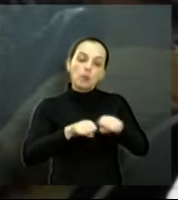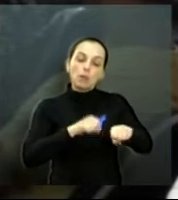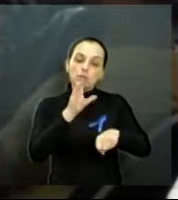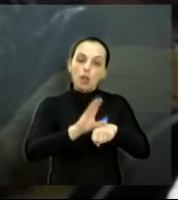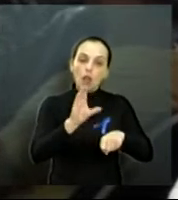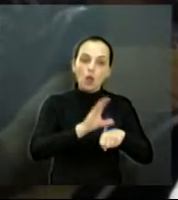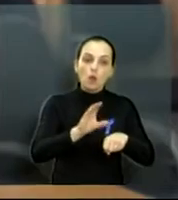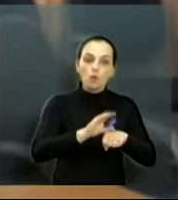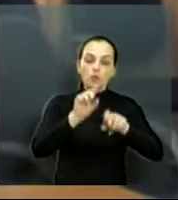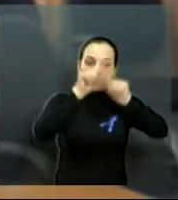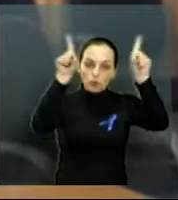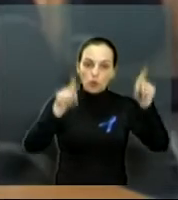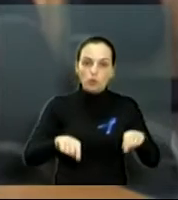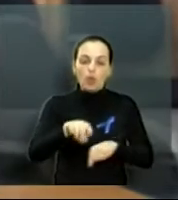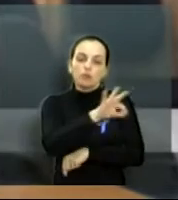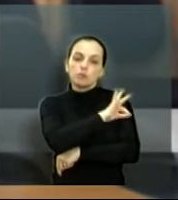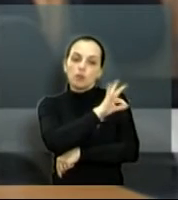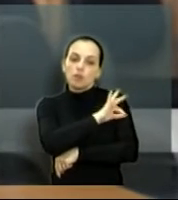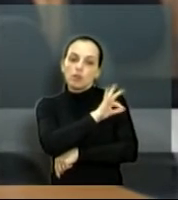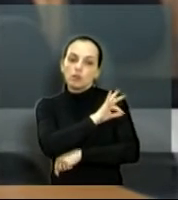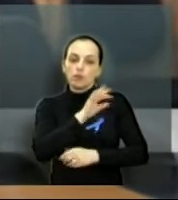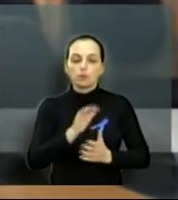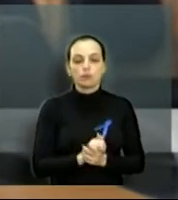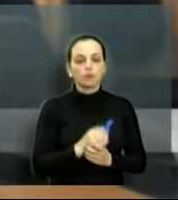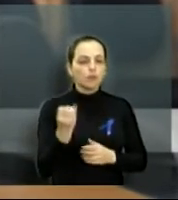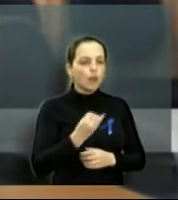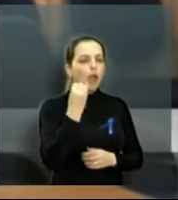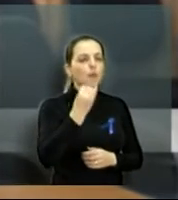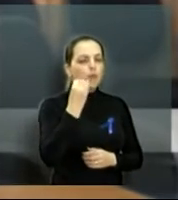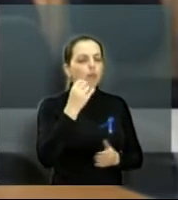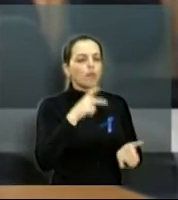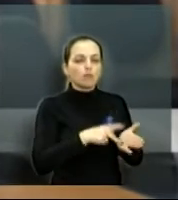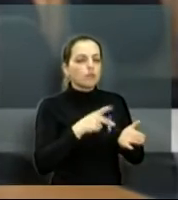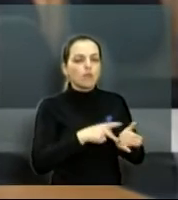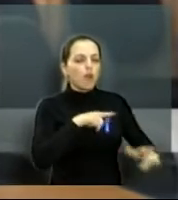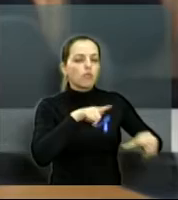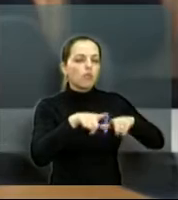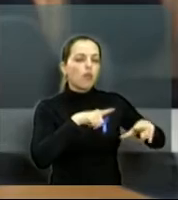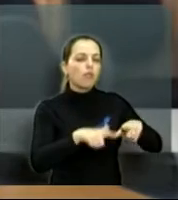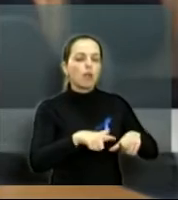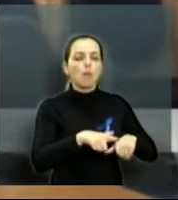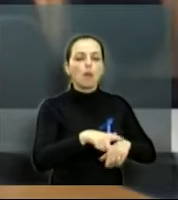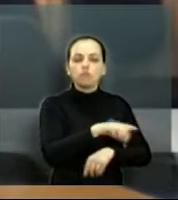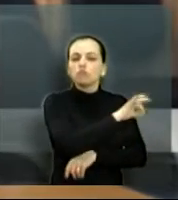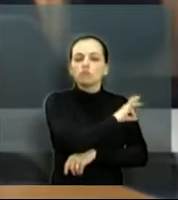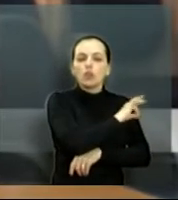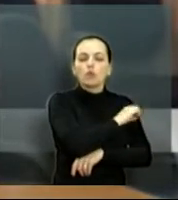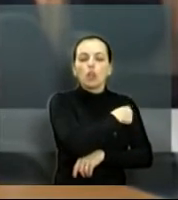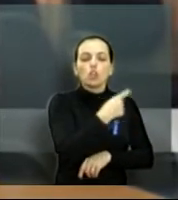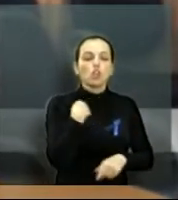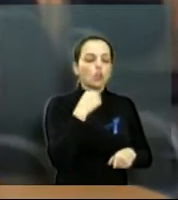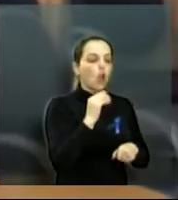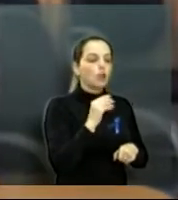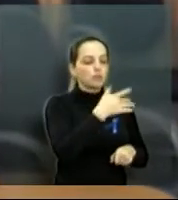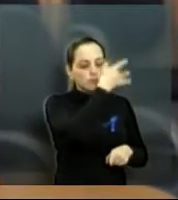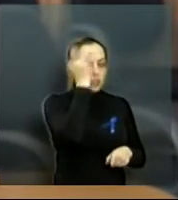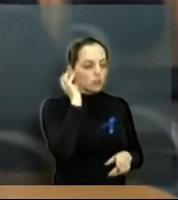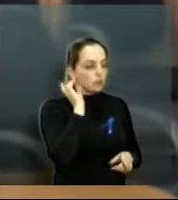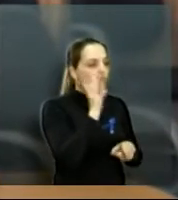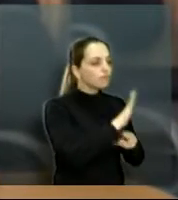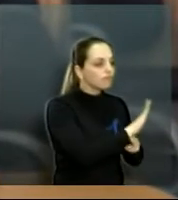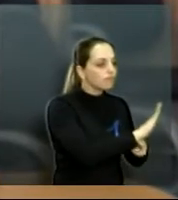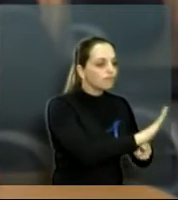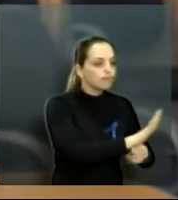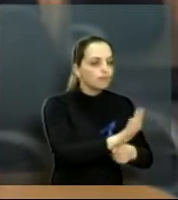públicos na prefeitura. A importância desse curso para a gente que trabalha aqui na prefeitura é que a gente atende muitas pessoas, desde vem idosos,